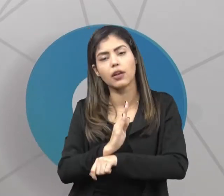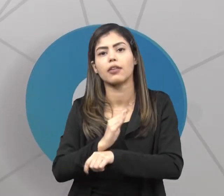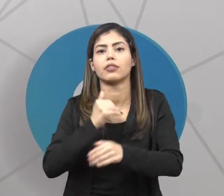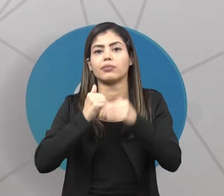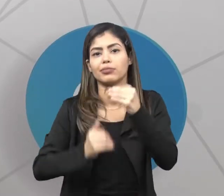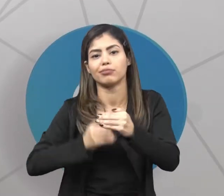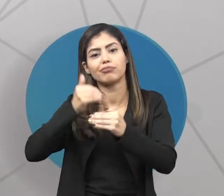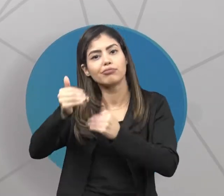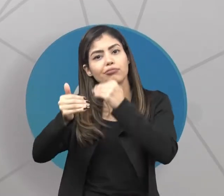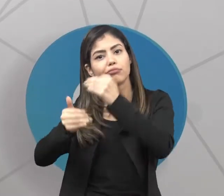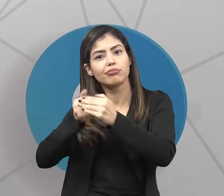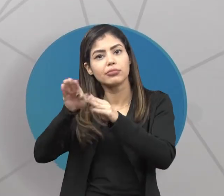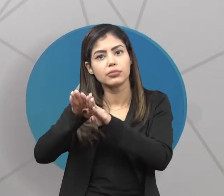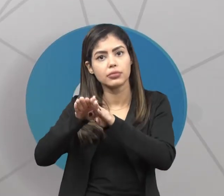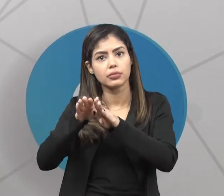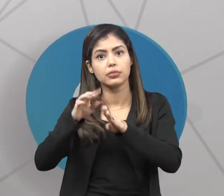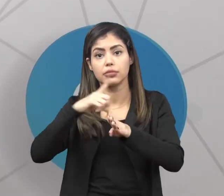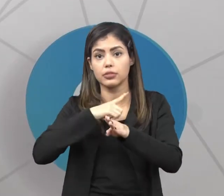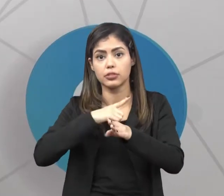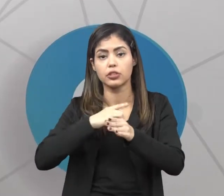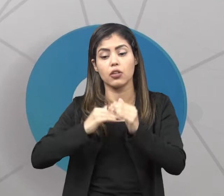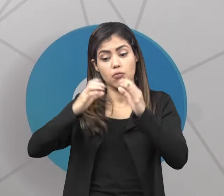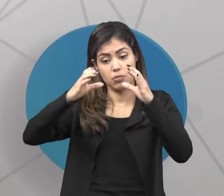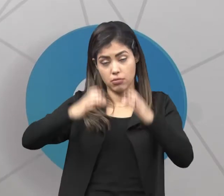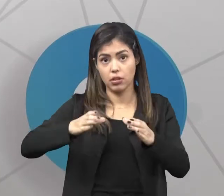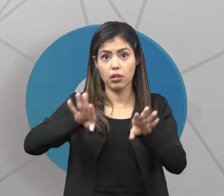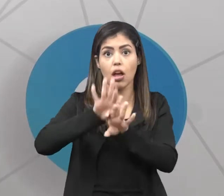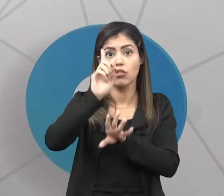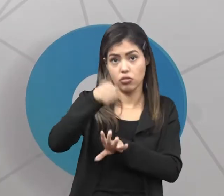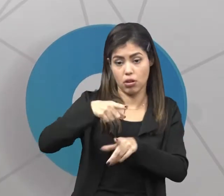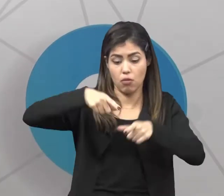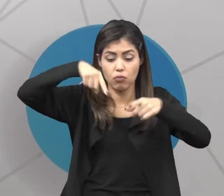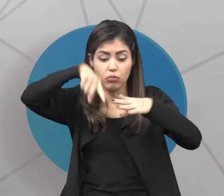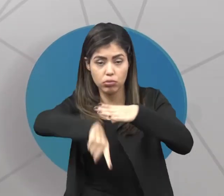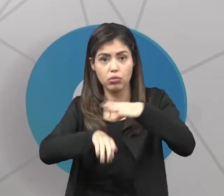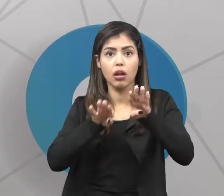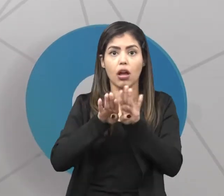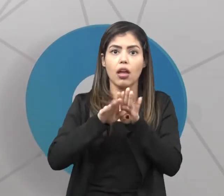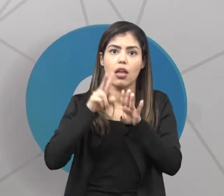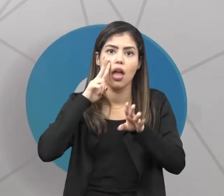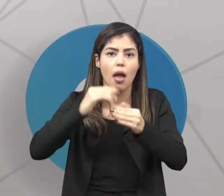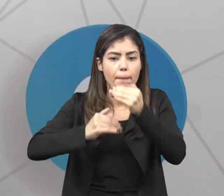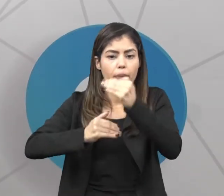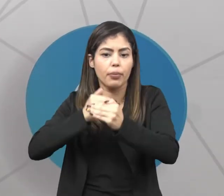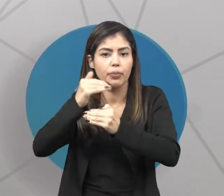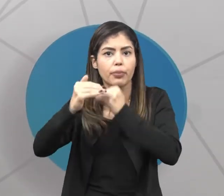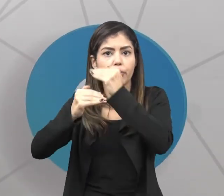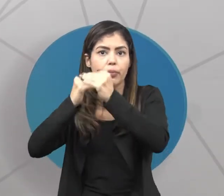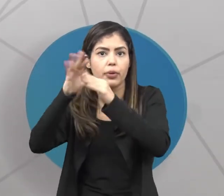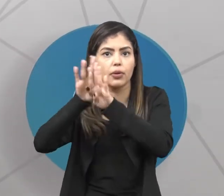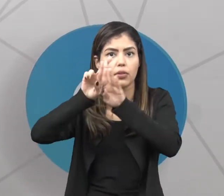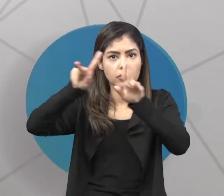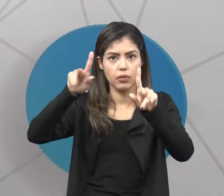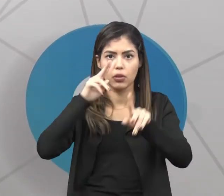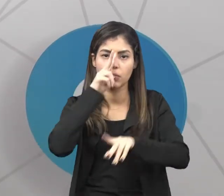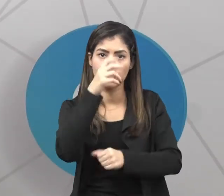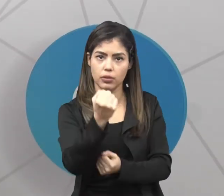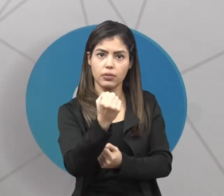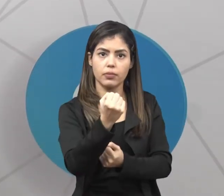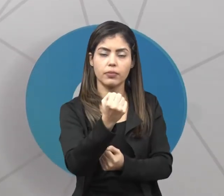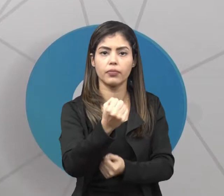de centralização, quer dizer, tinha uma centralização monarca e aí passa por um processo de descentralização do poder.